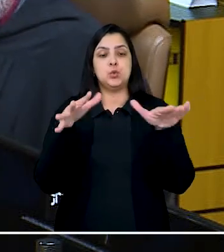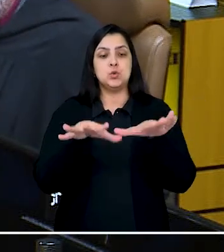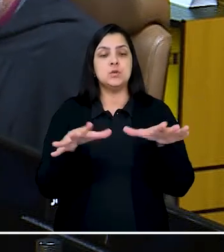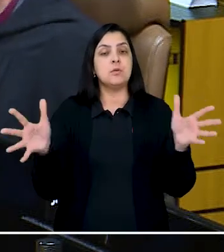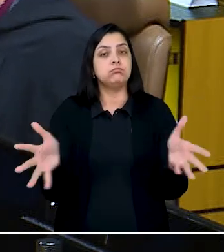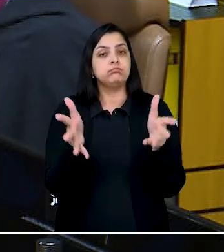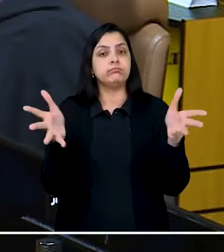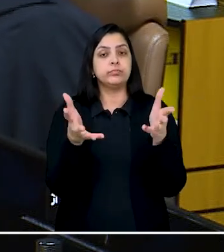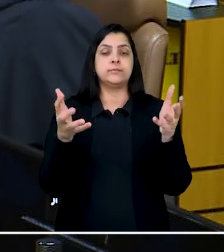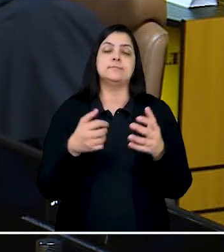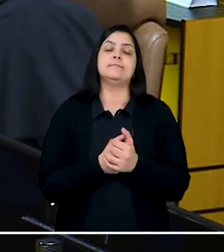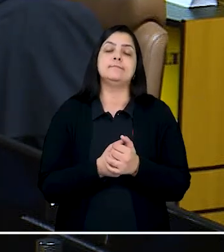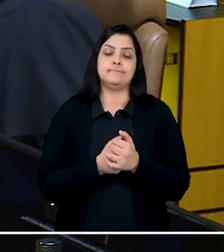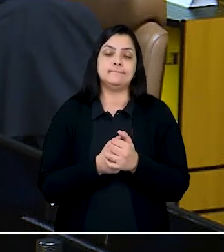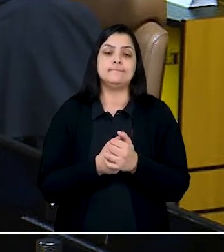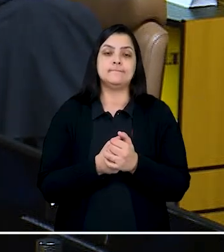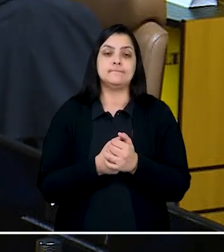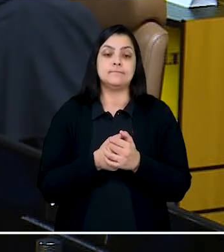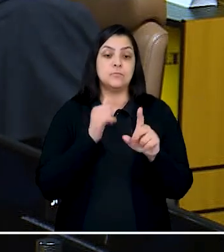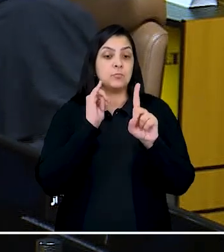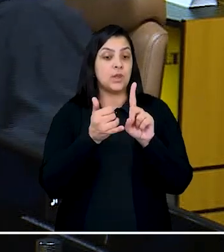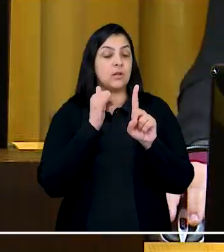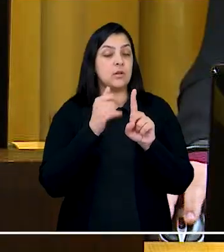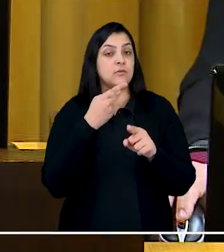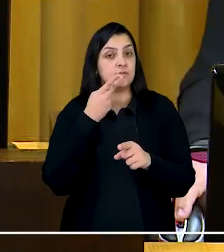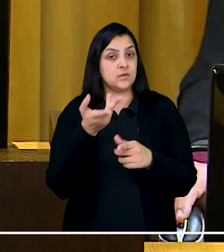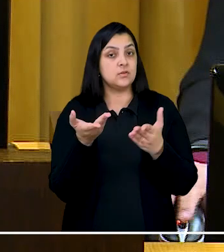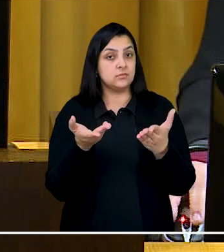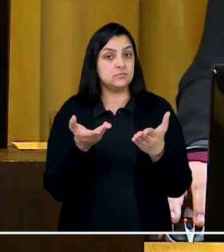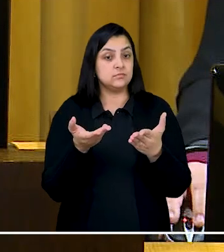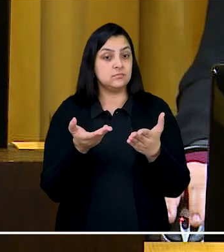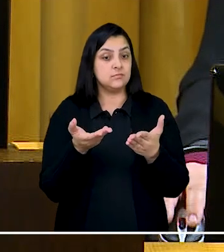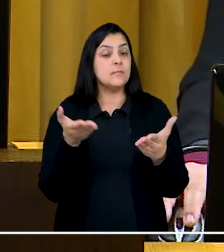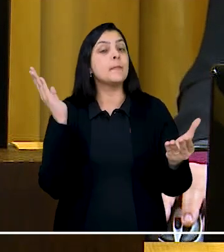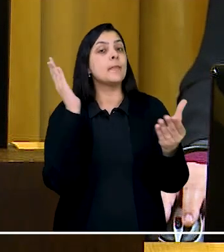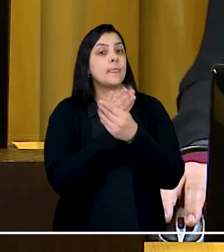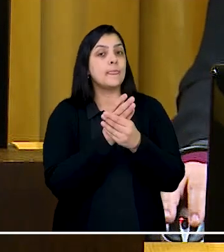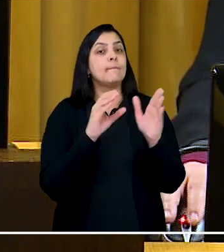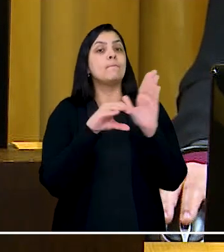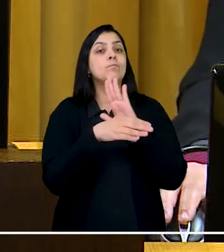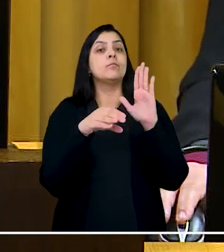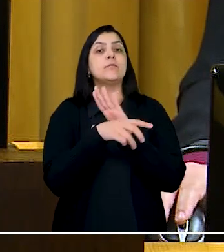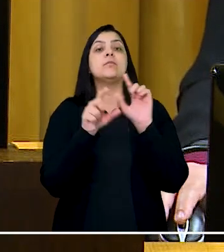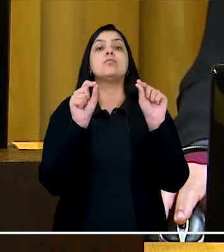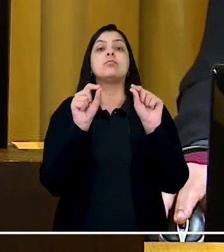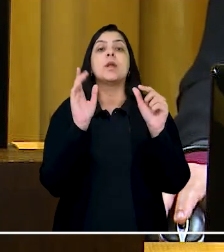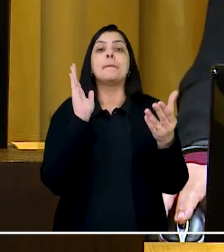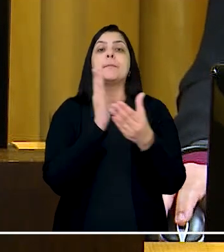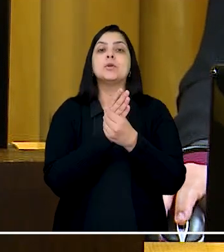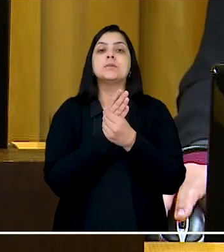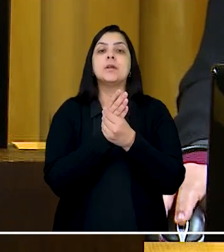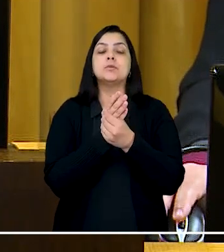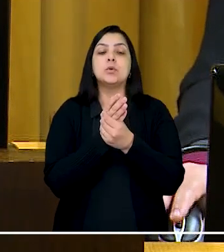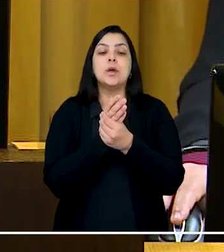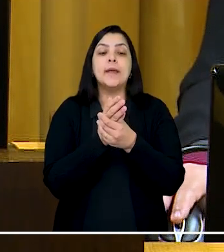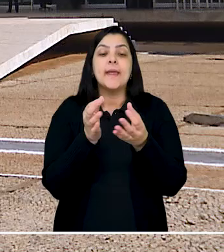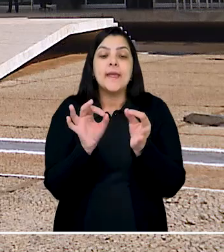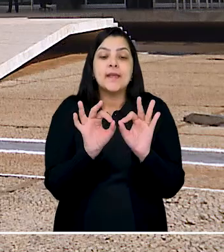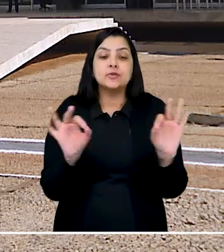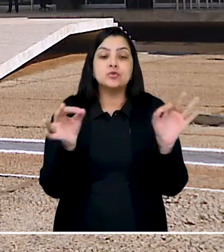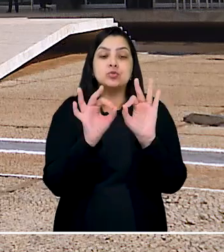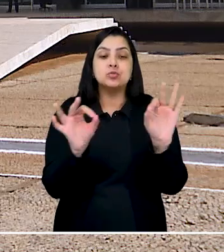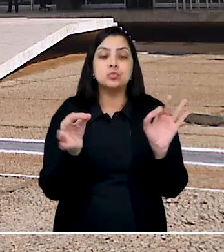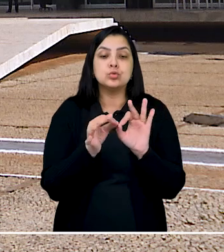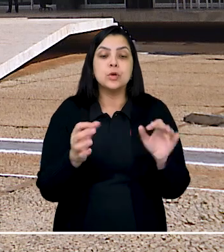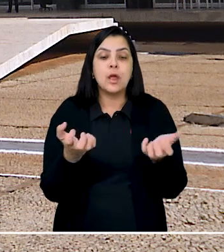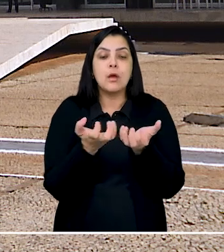a inclusão plena. Ainda de acordo com o relator, a ação se aproxima do conceito de processo estrutural, em que